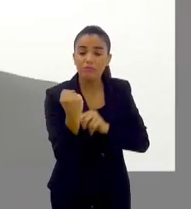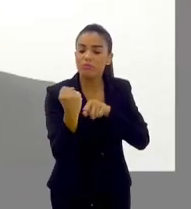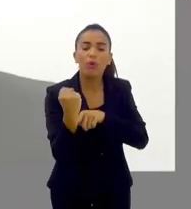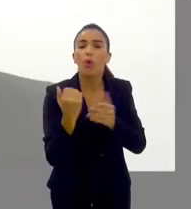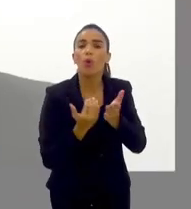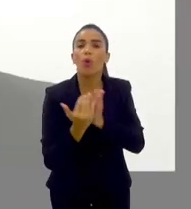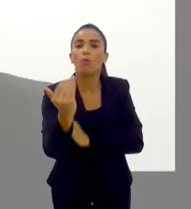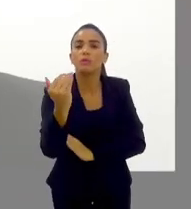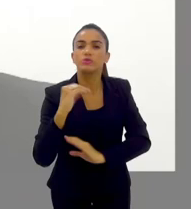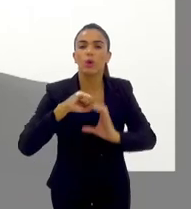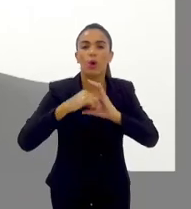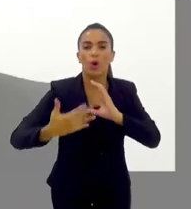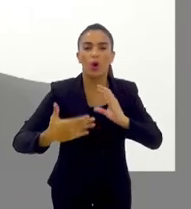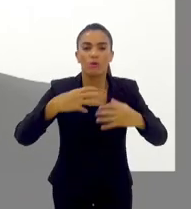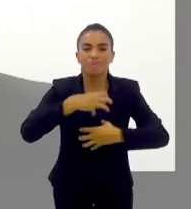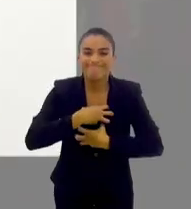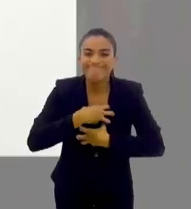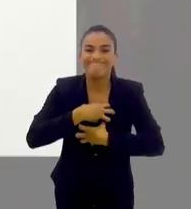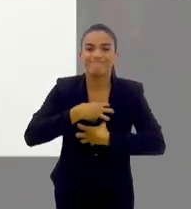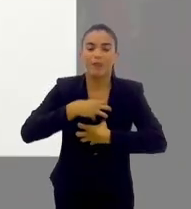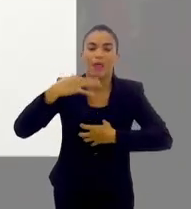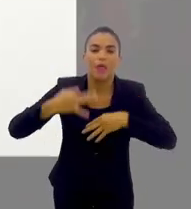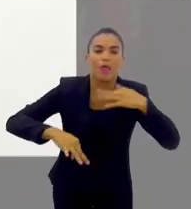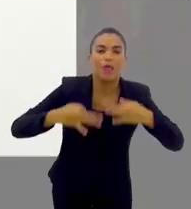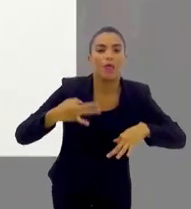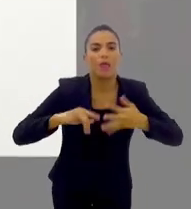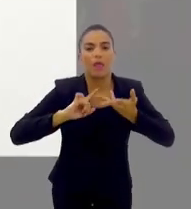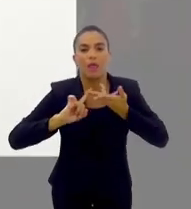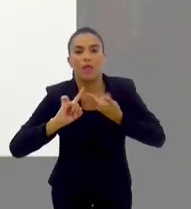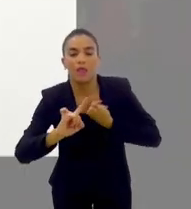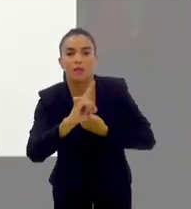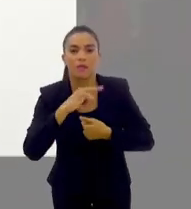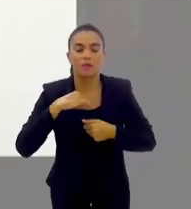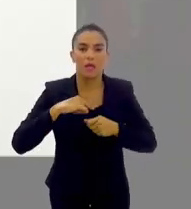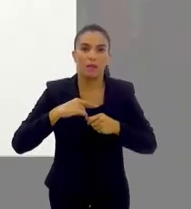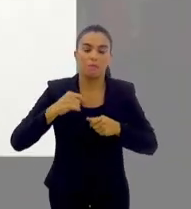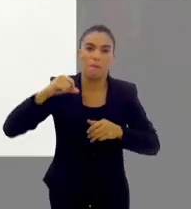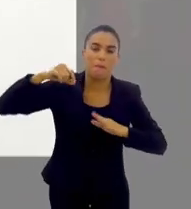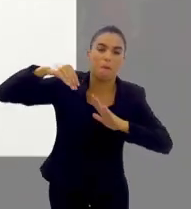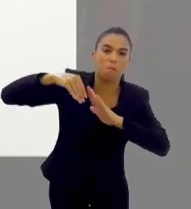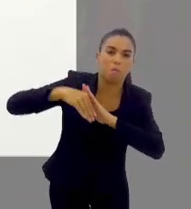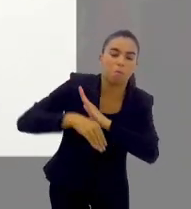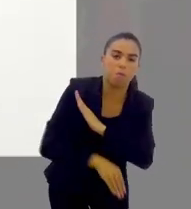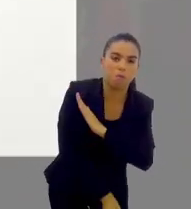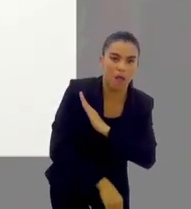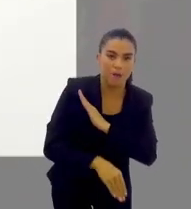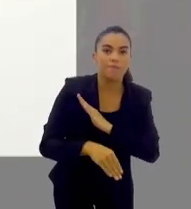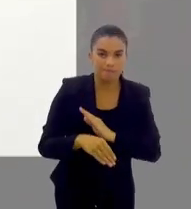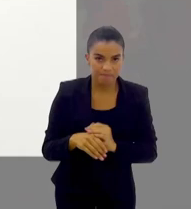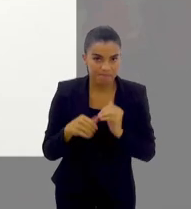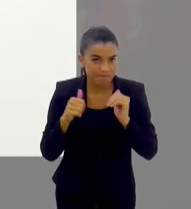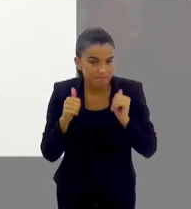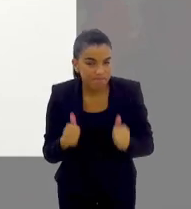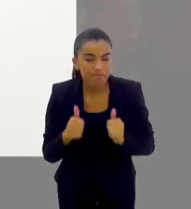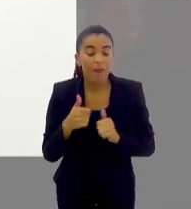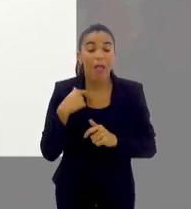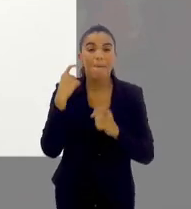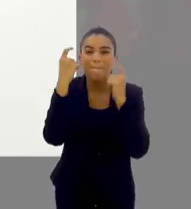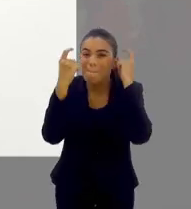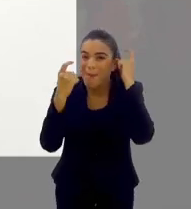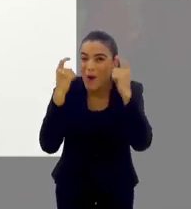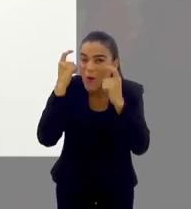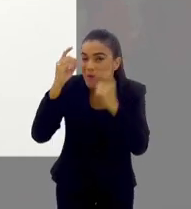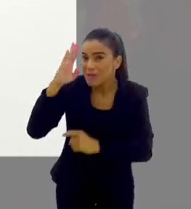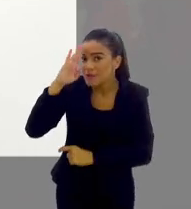é porque começaram já com sintomas e esses sintomas se exacerbaram, tá? Então, a nossa